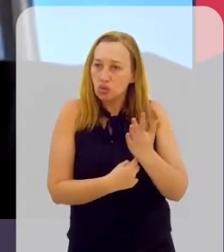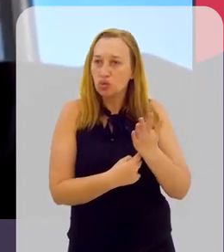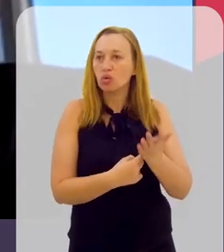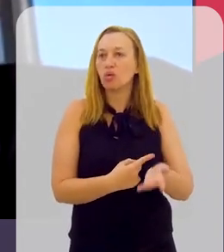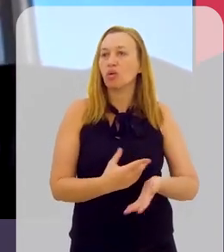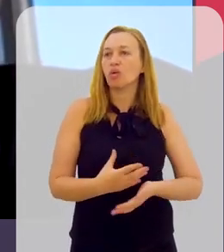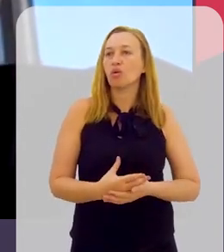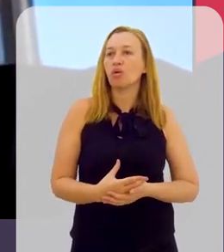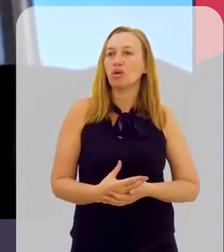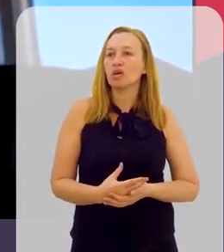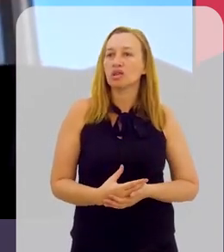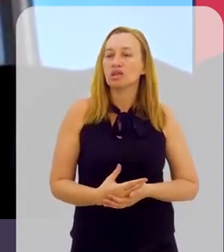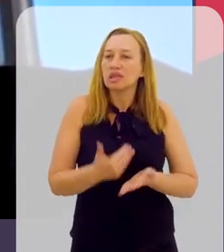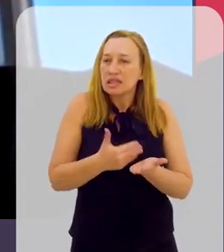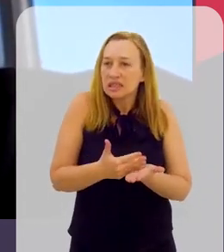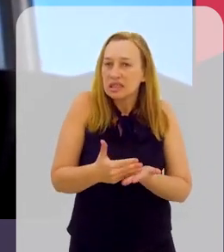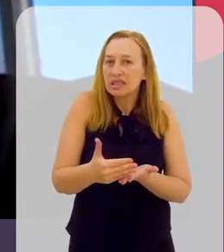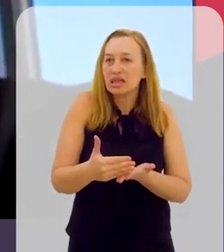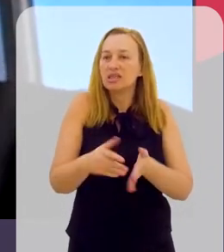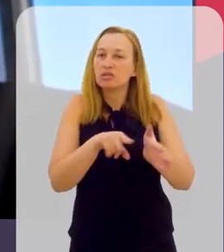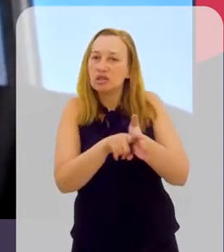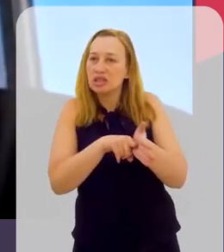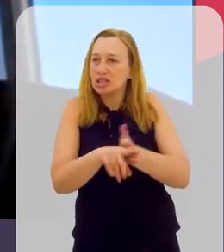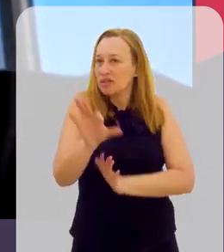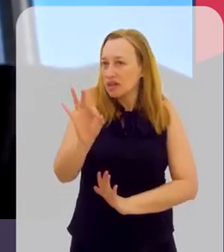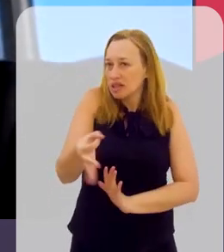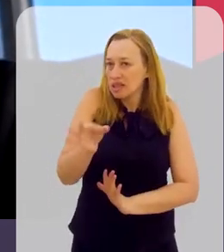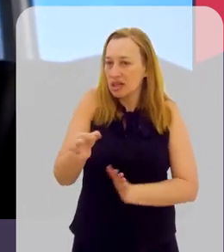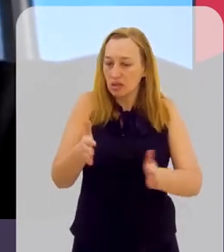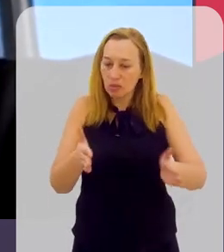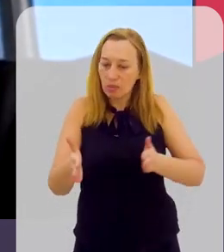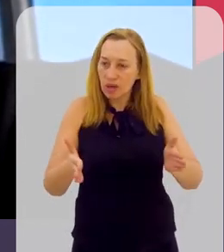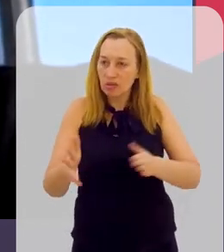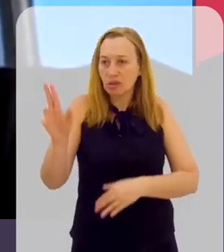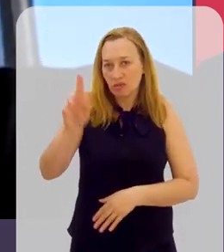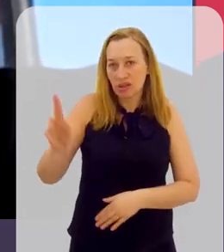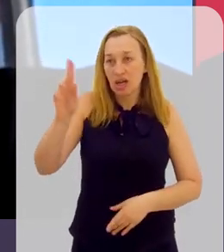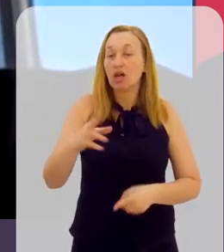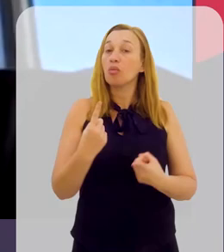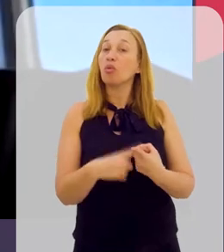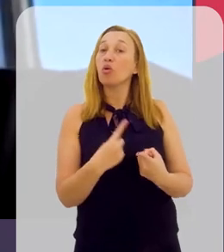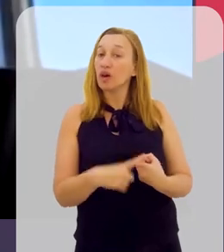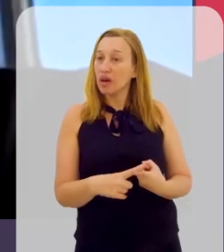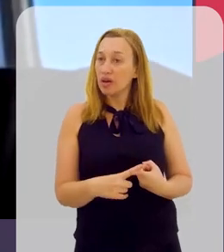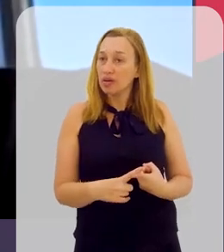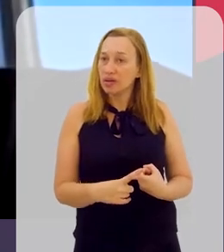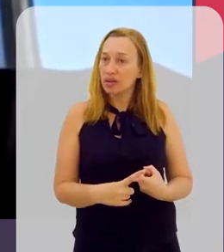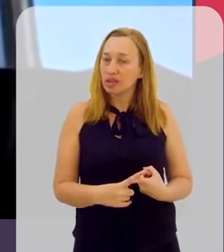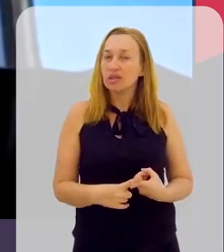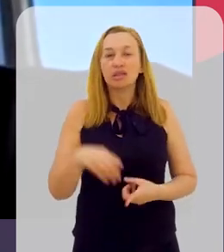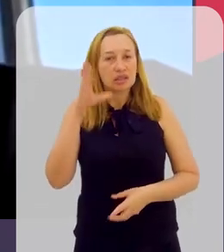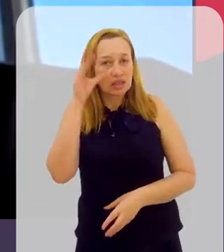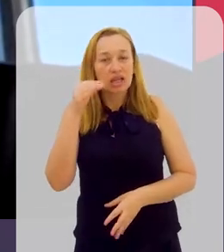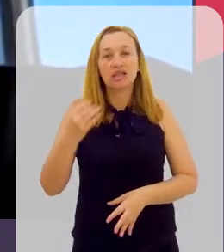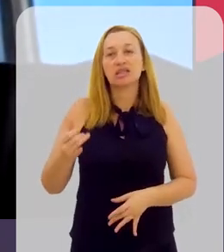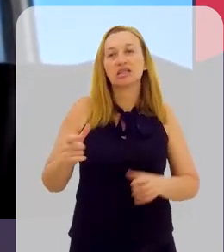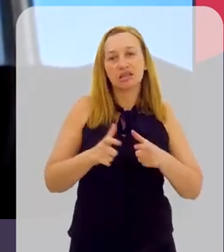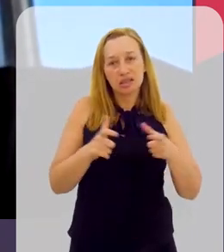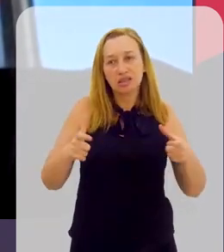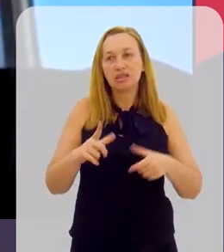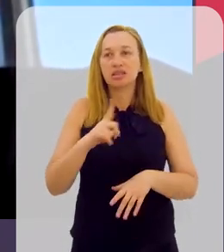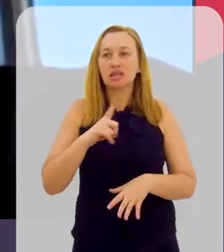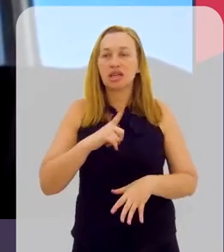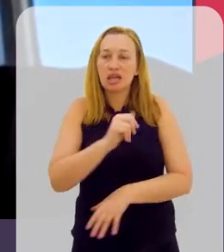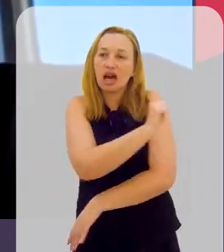muito na minha iniciação científica, de fato, durante a faculdade. Porque havia um